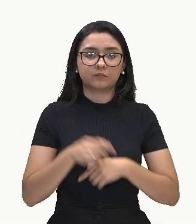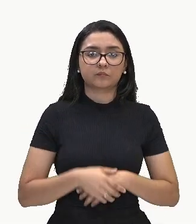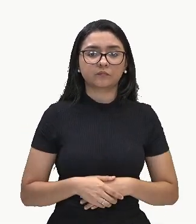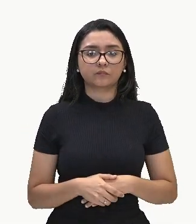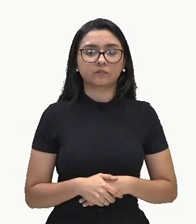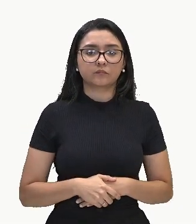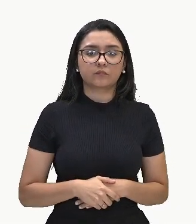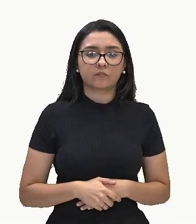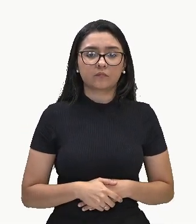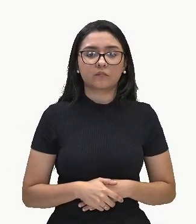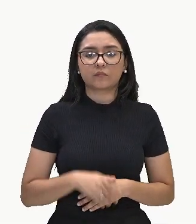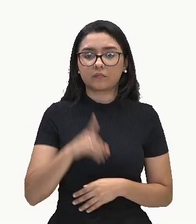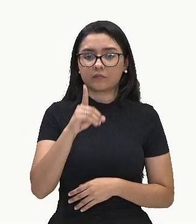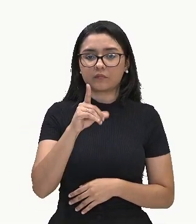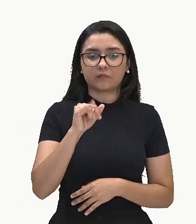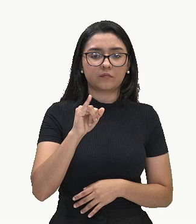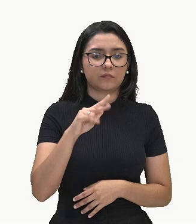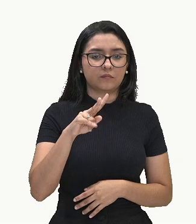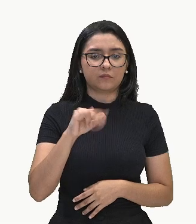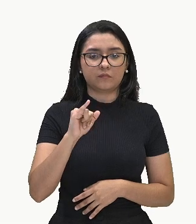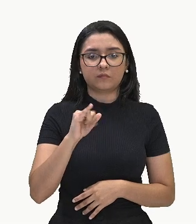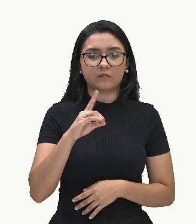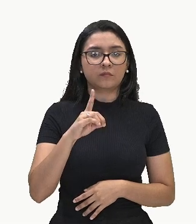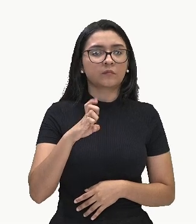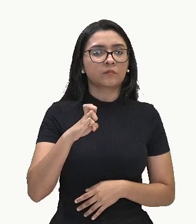P de X é o nosso dividendo.